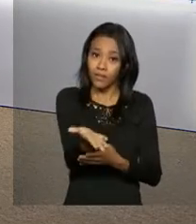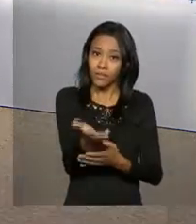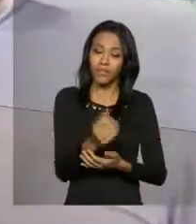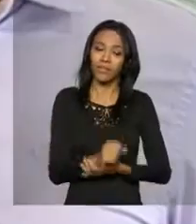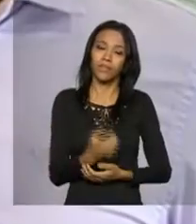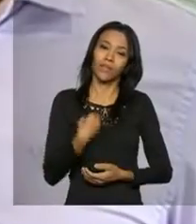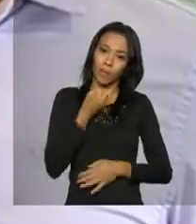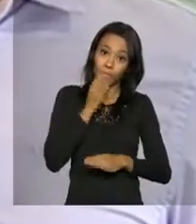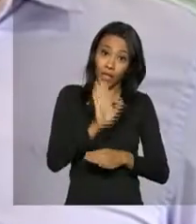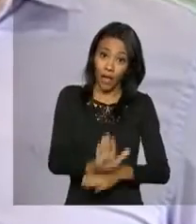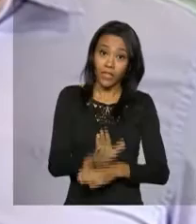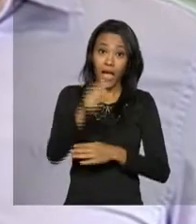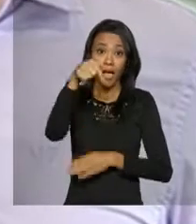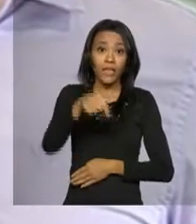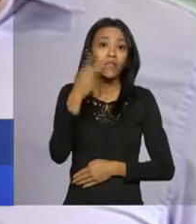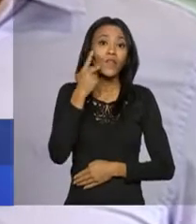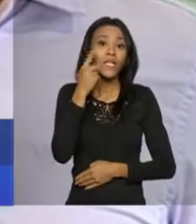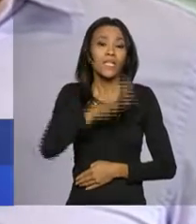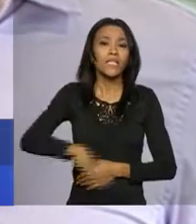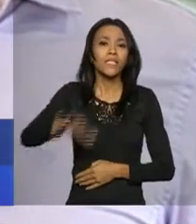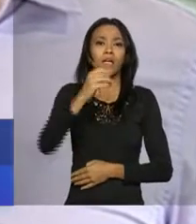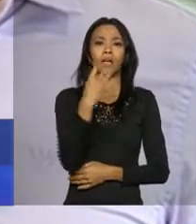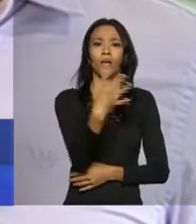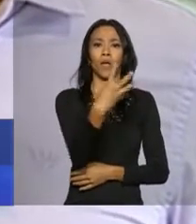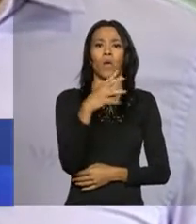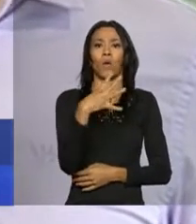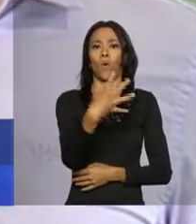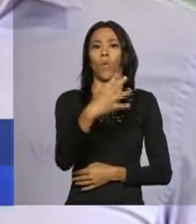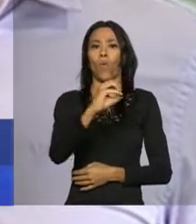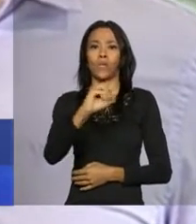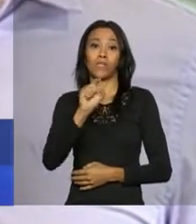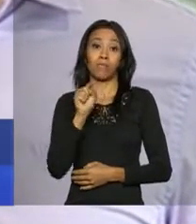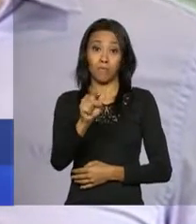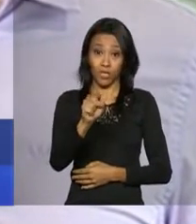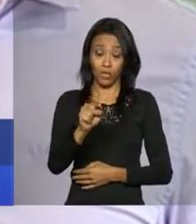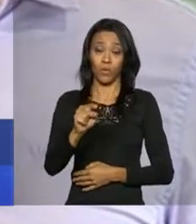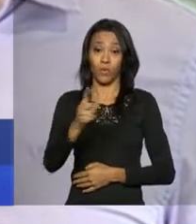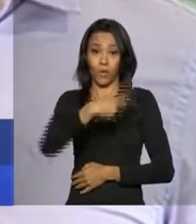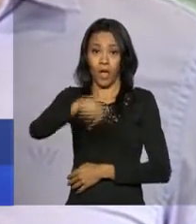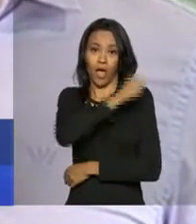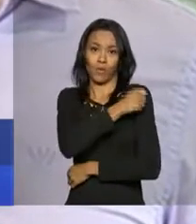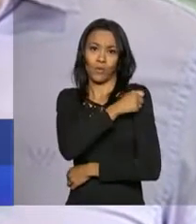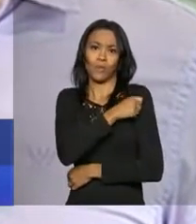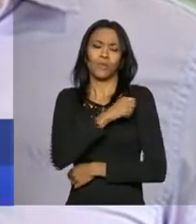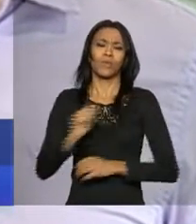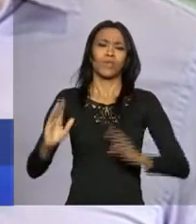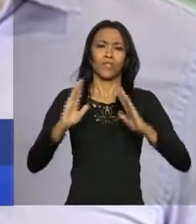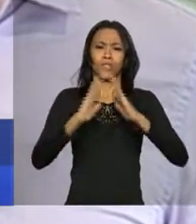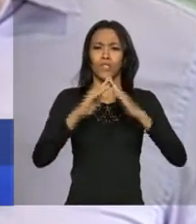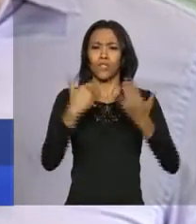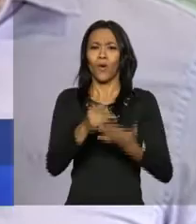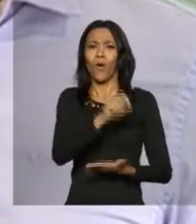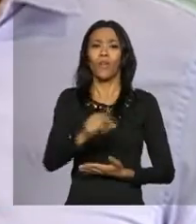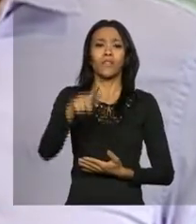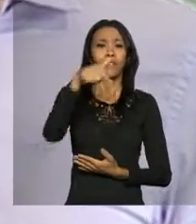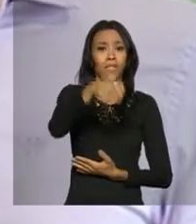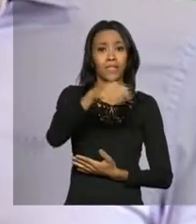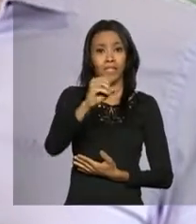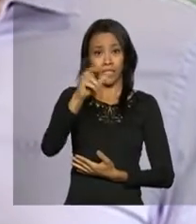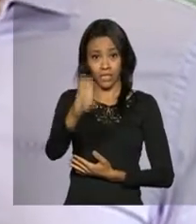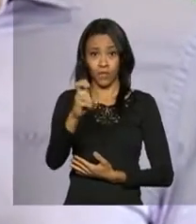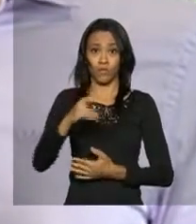Boa tarde, Jaime. Aqui no Ceará, são 400 mil alunos de 705 escolas participando da mobilização.